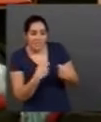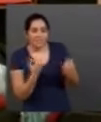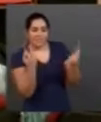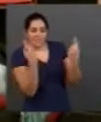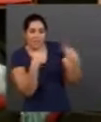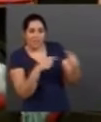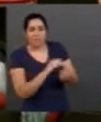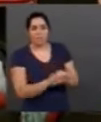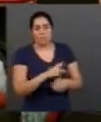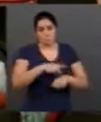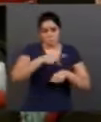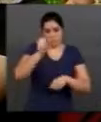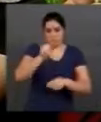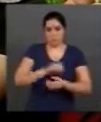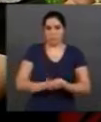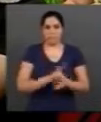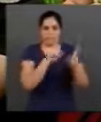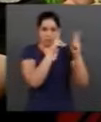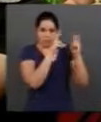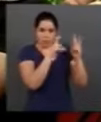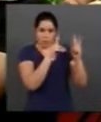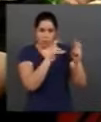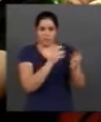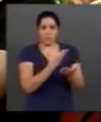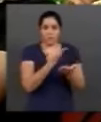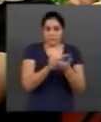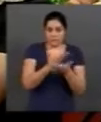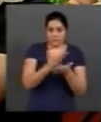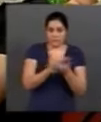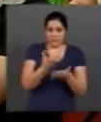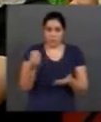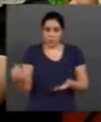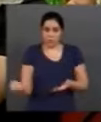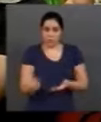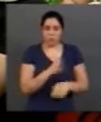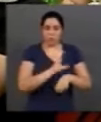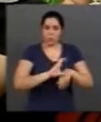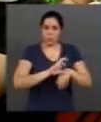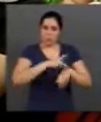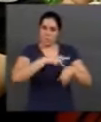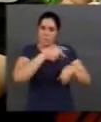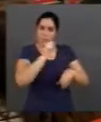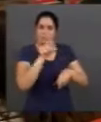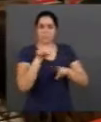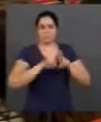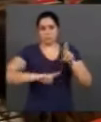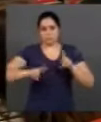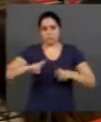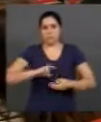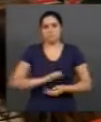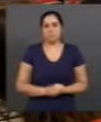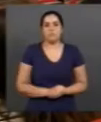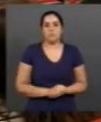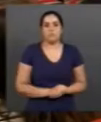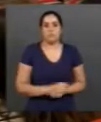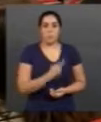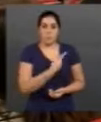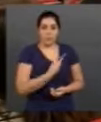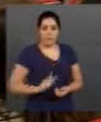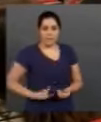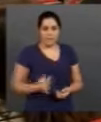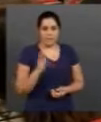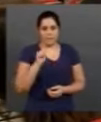-graduação. Esse foi o tema da aula inaugural dos cursos de pós-graduação da UFO, ministrada pelo presidente da